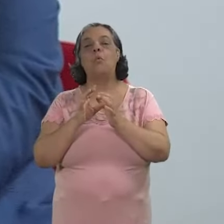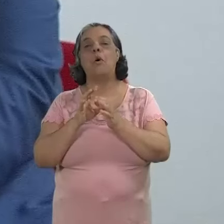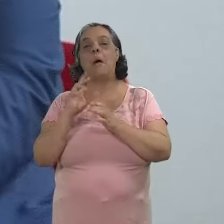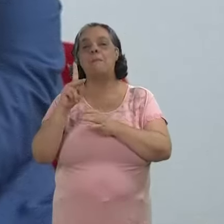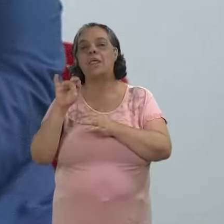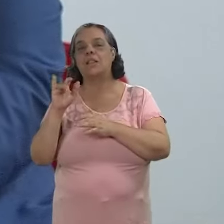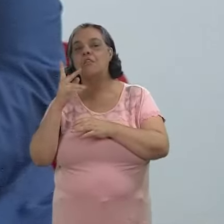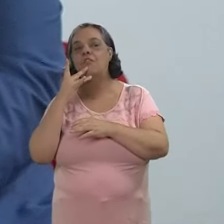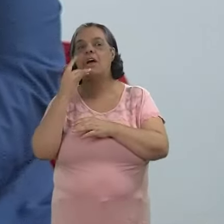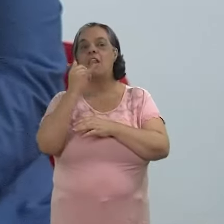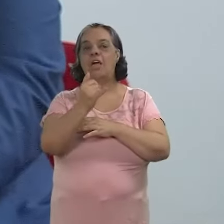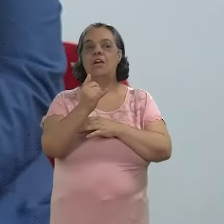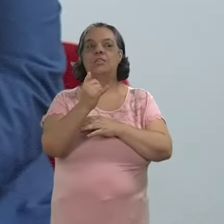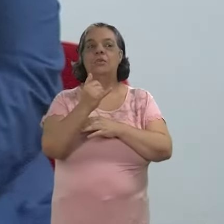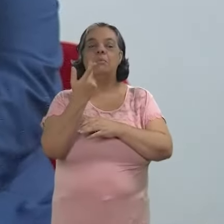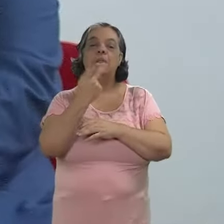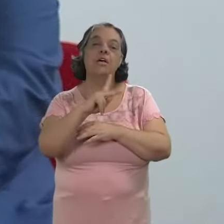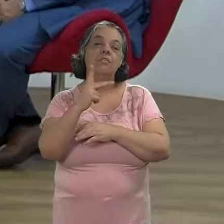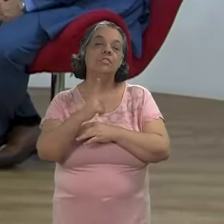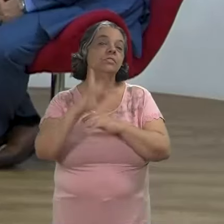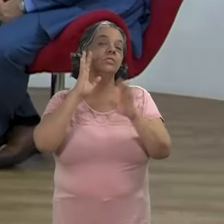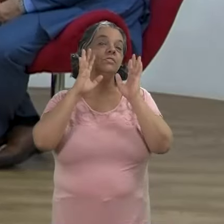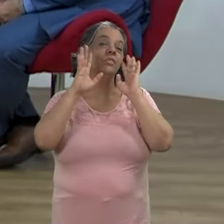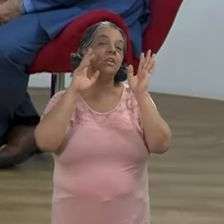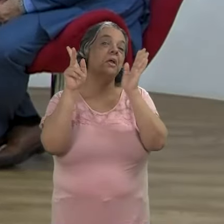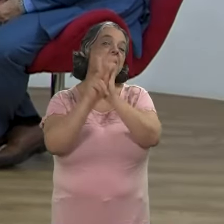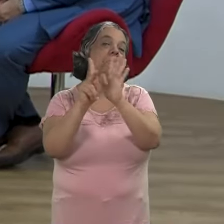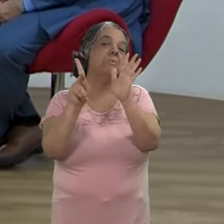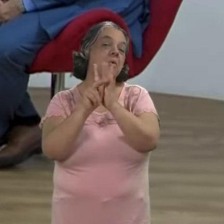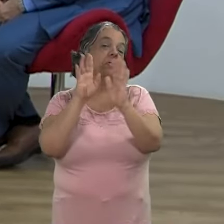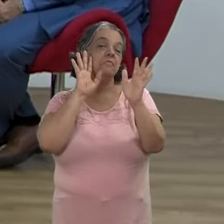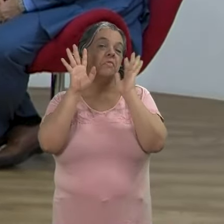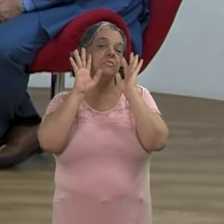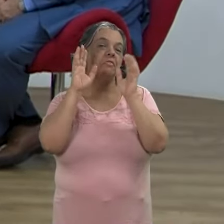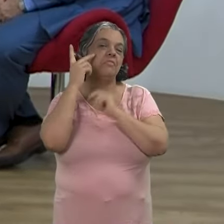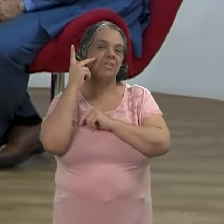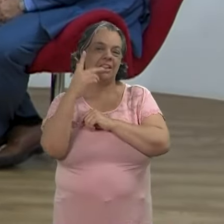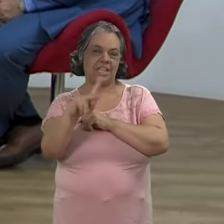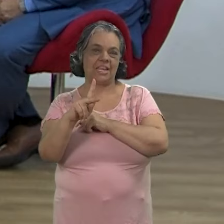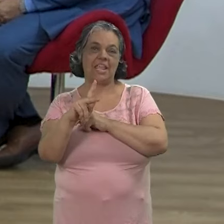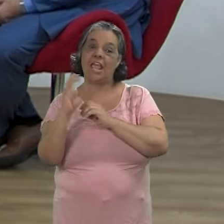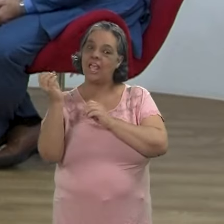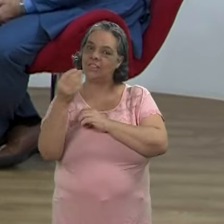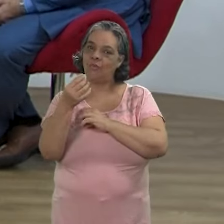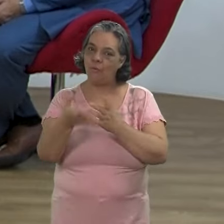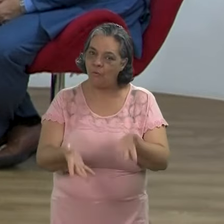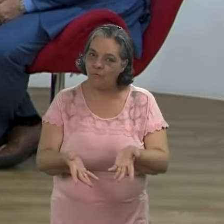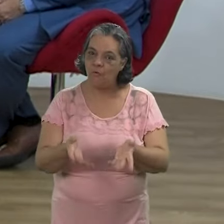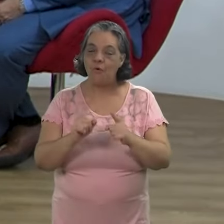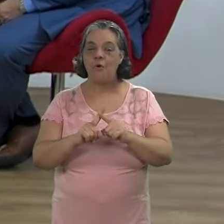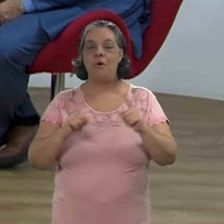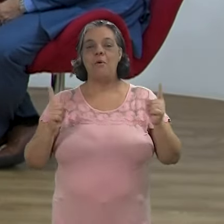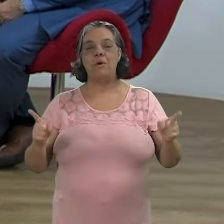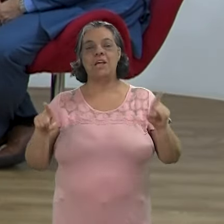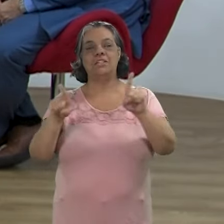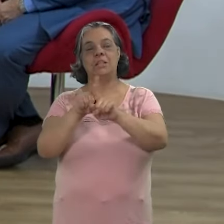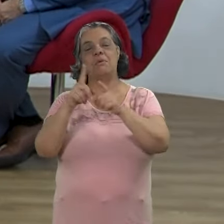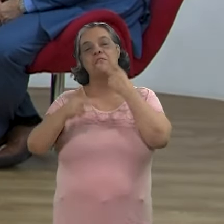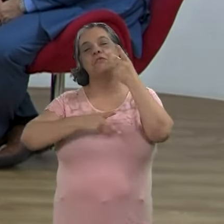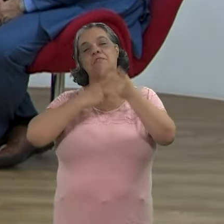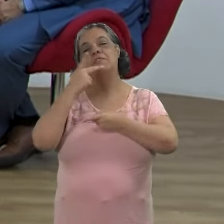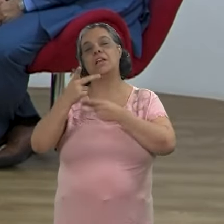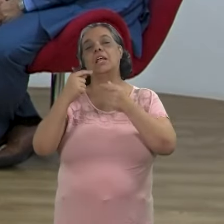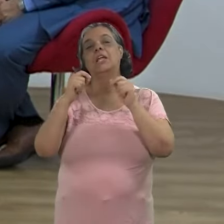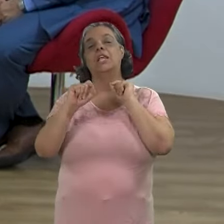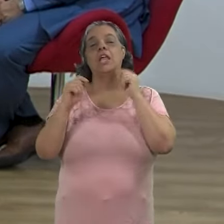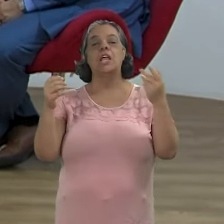Platão Platão falando para você sobre a sua teoria sobre a filosofia então isso é uma fronteira nova e também